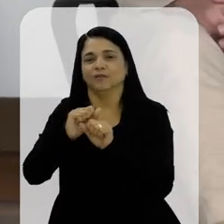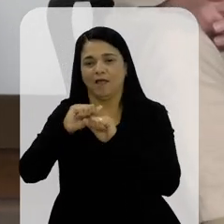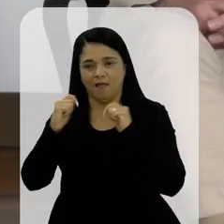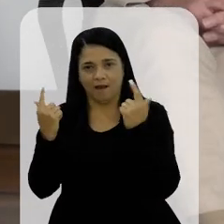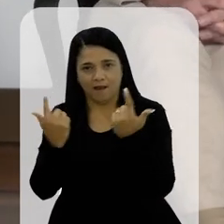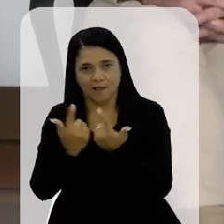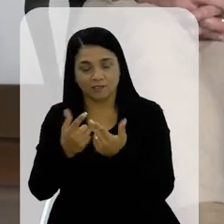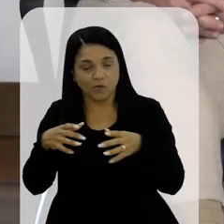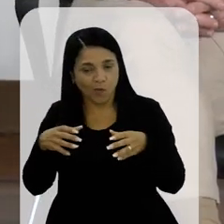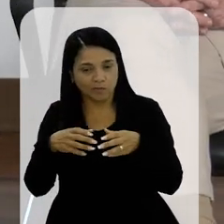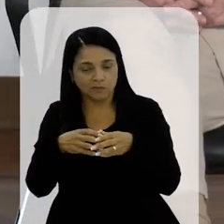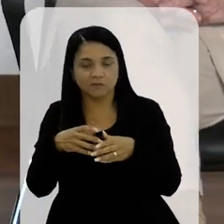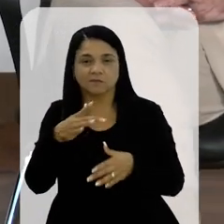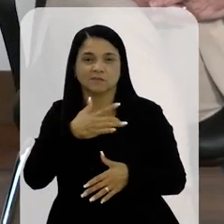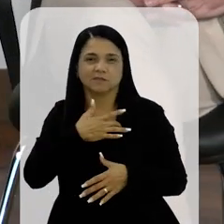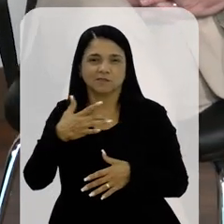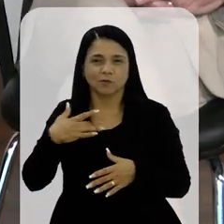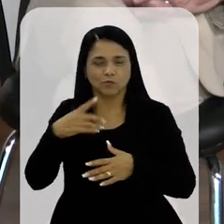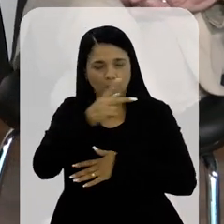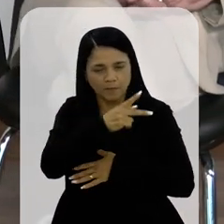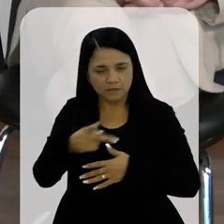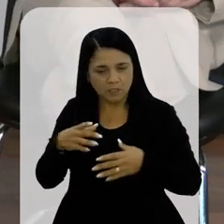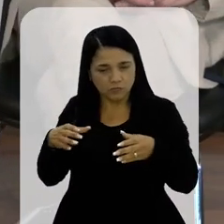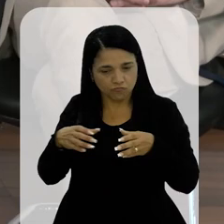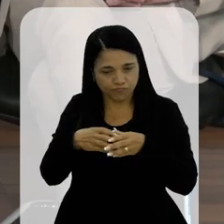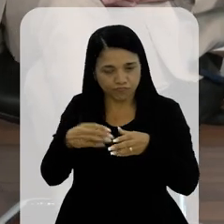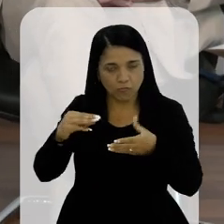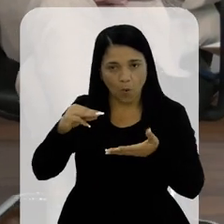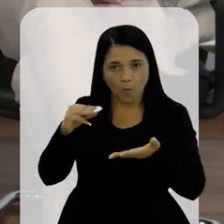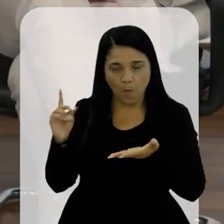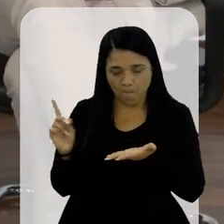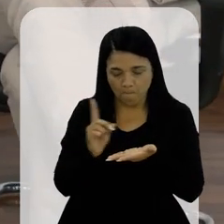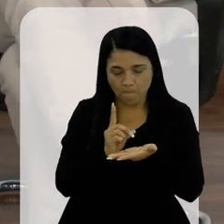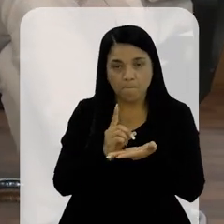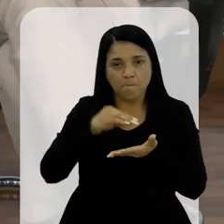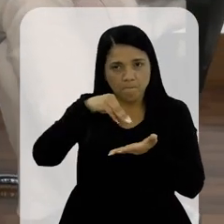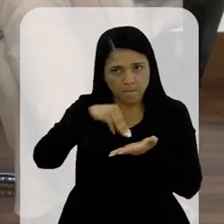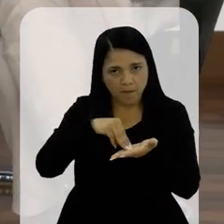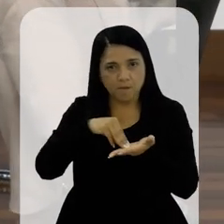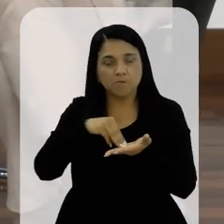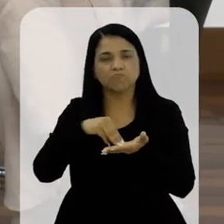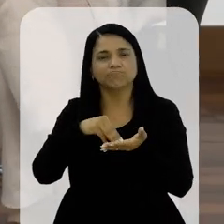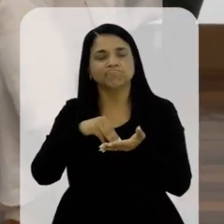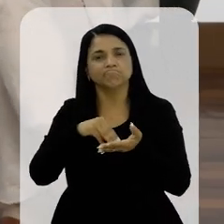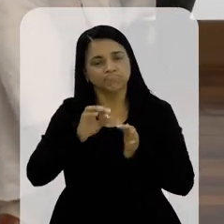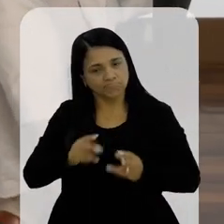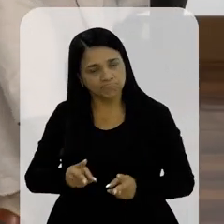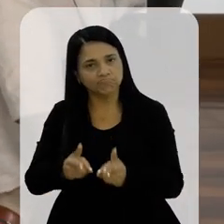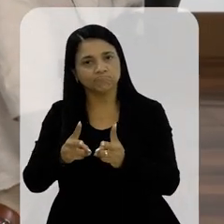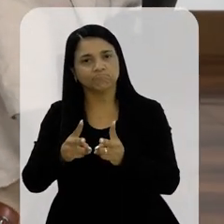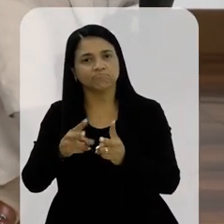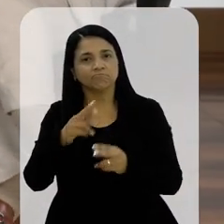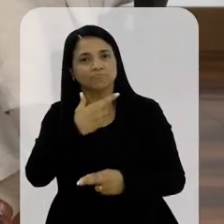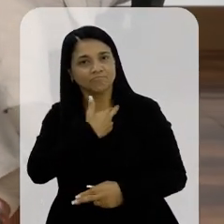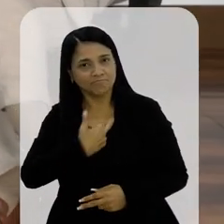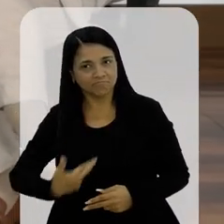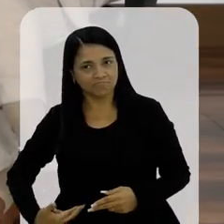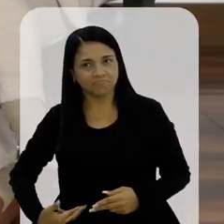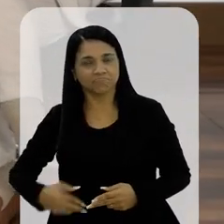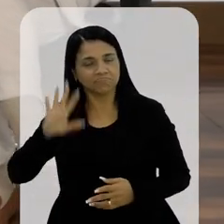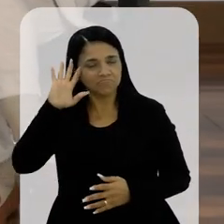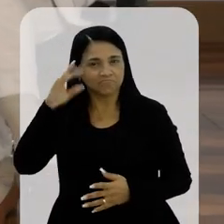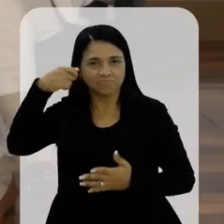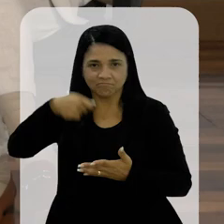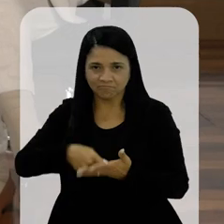anos nesta casa, na Comissão de Saúde, presidindo ela, hoje como membro, mas mantém ali as suas posições e convicções